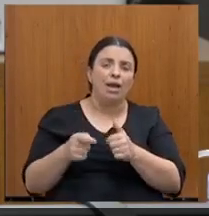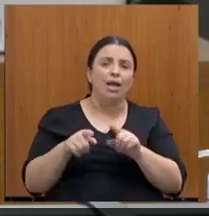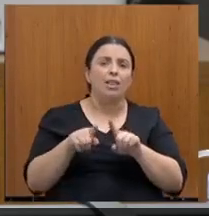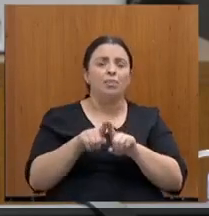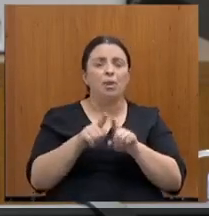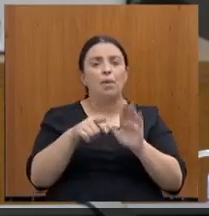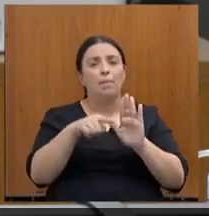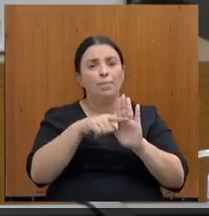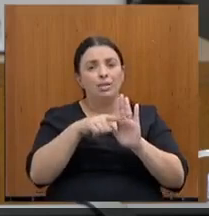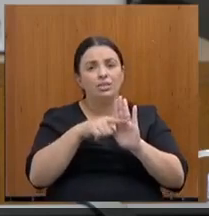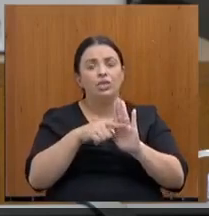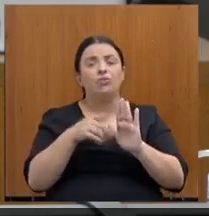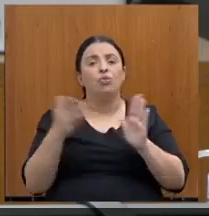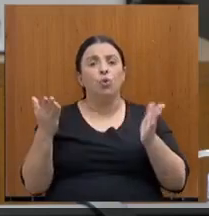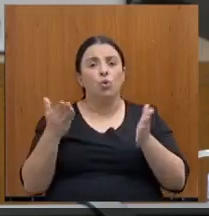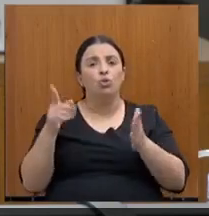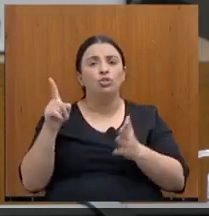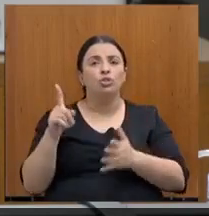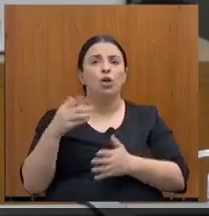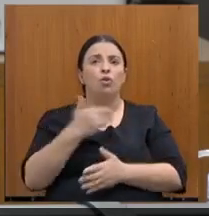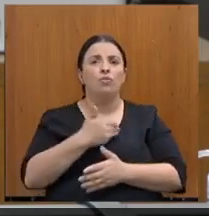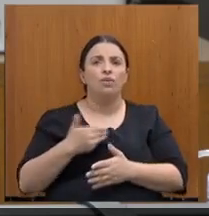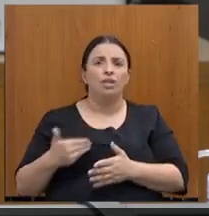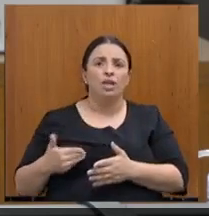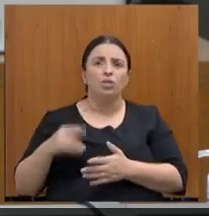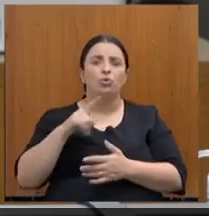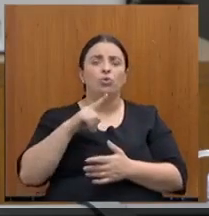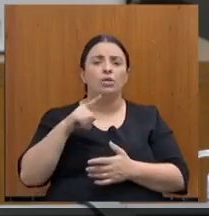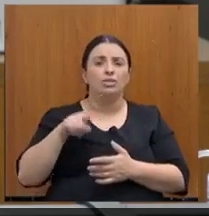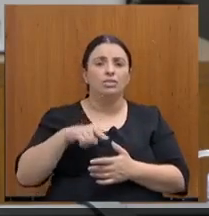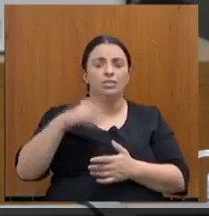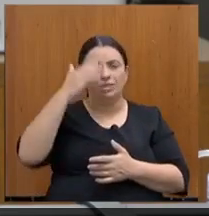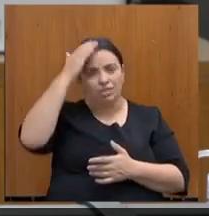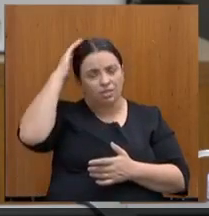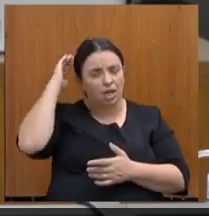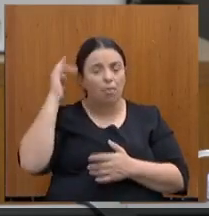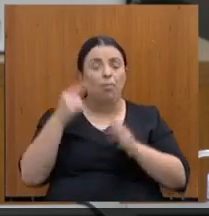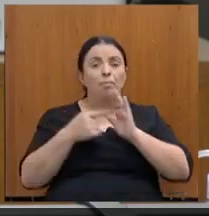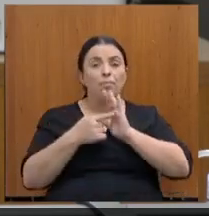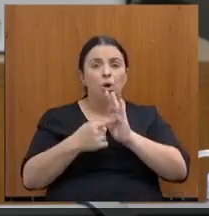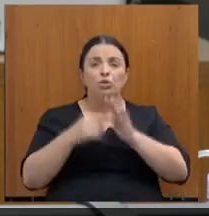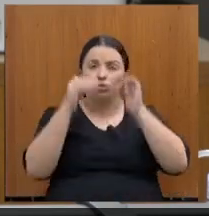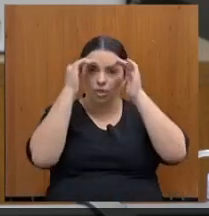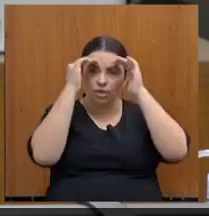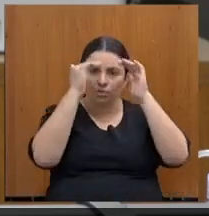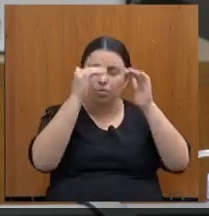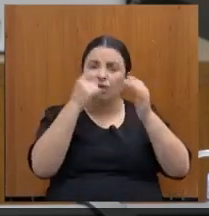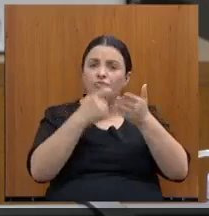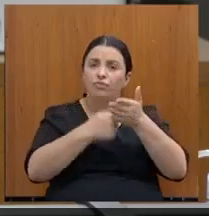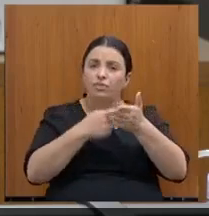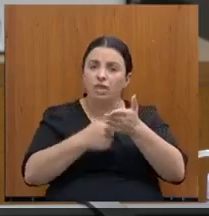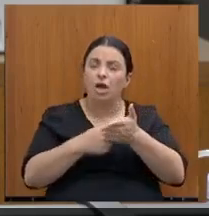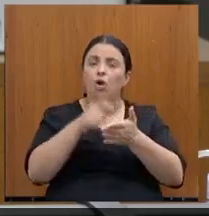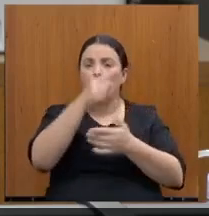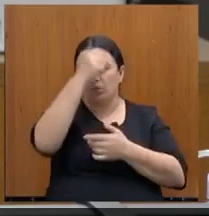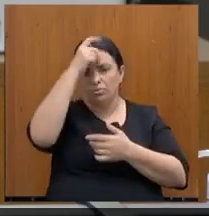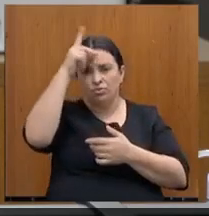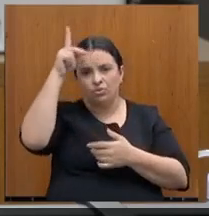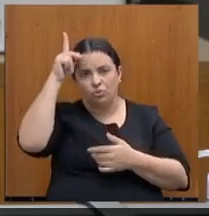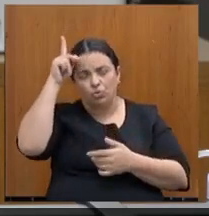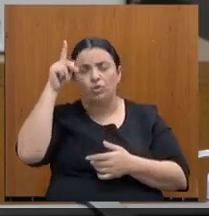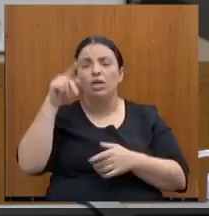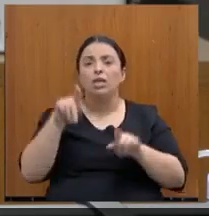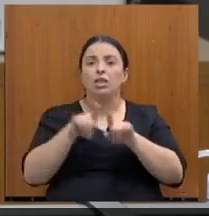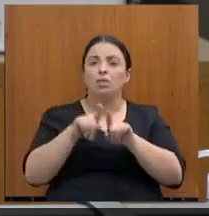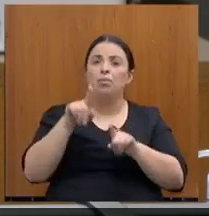sendo hoje regularizados pelo governo Zema, mostram o respeito em termos fiscais, com as prefeituras, com os servidores, e